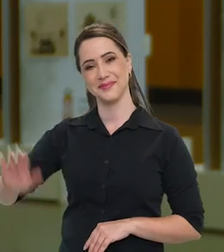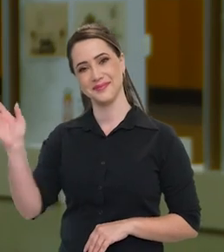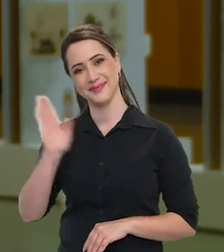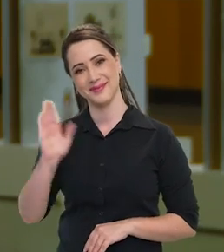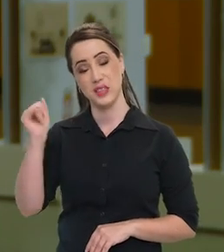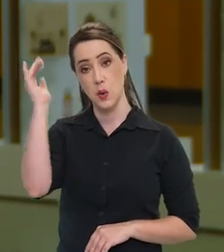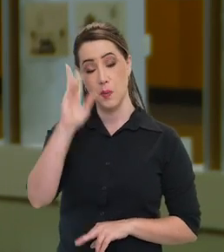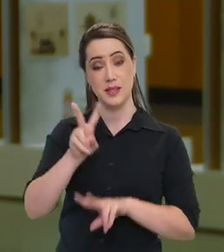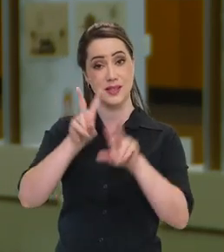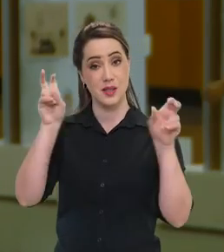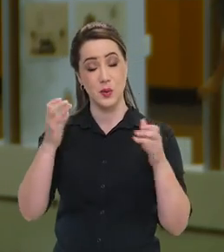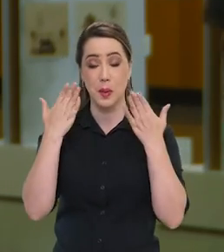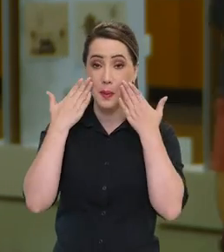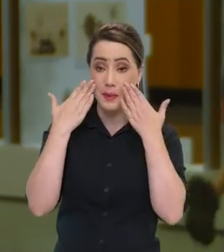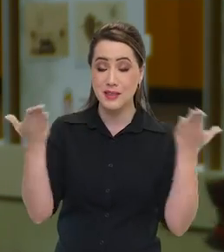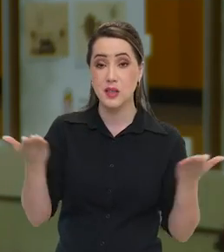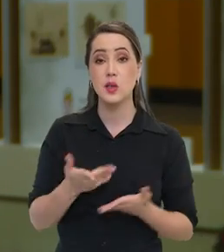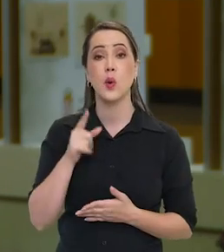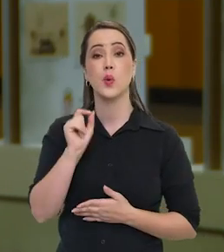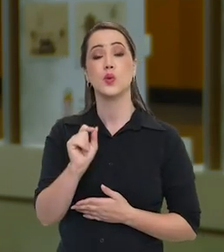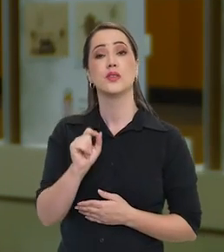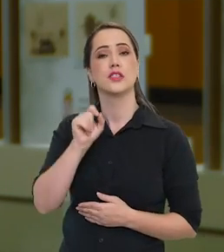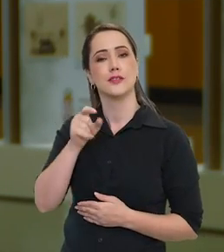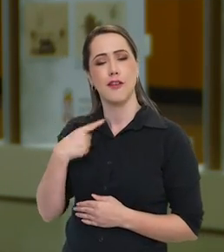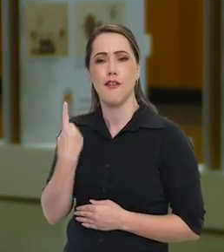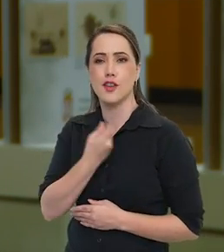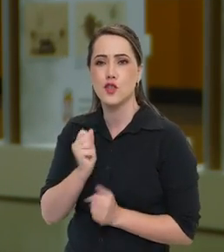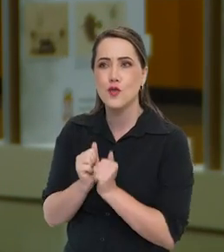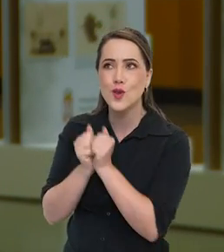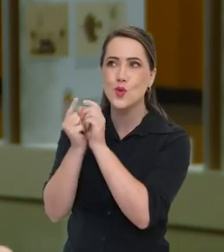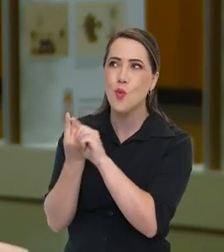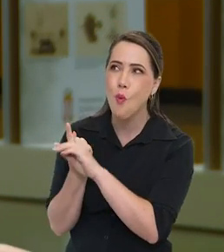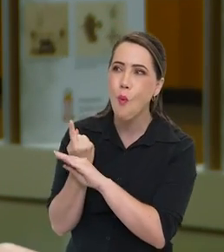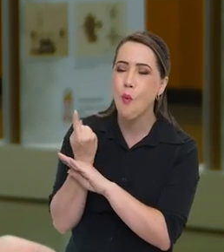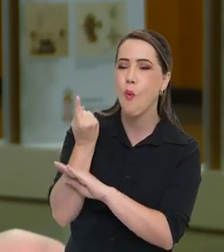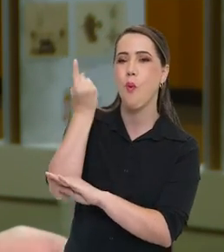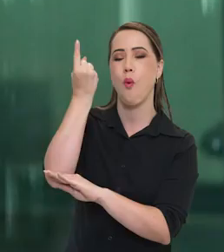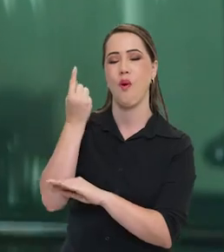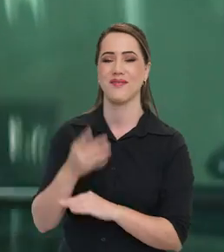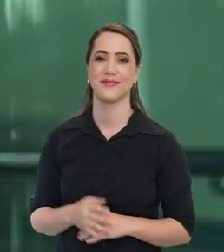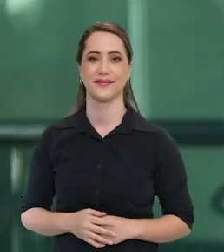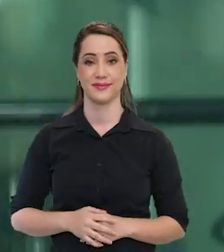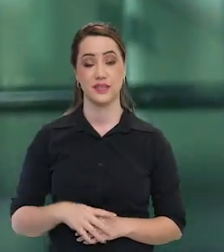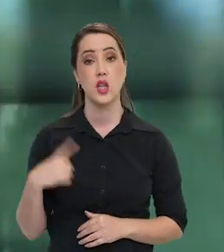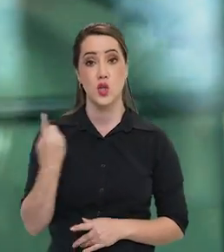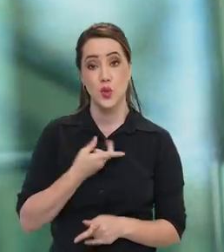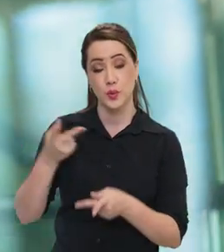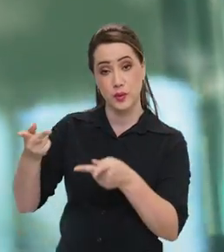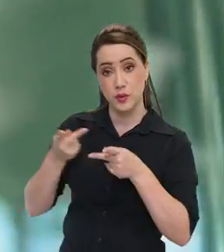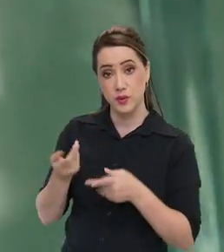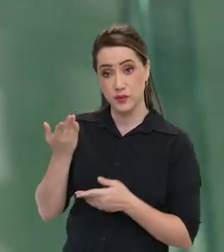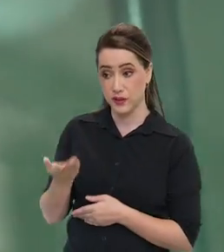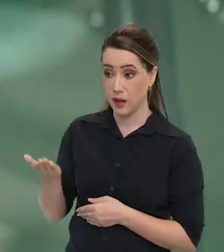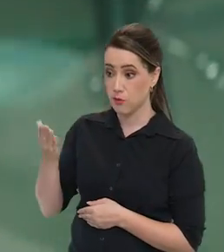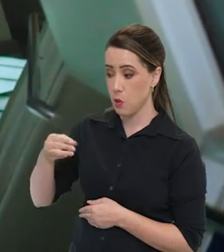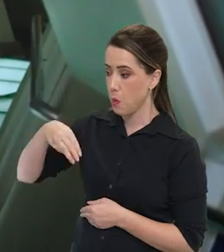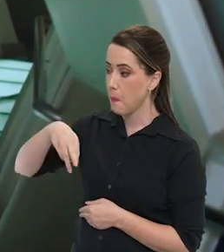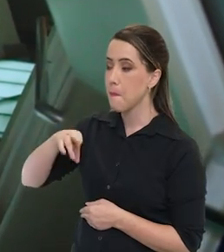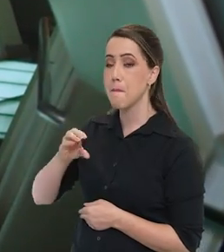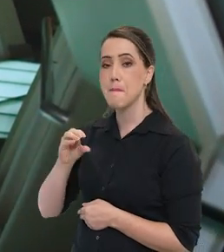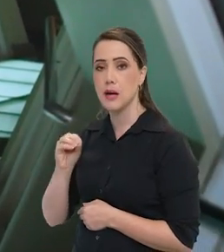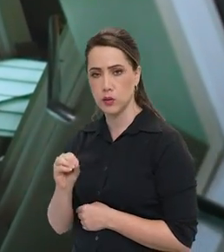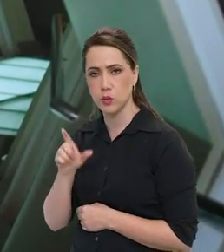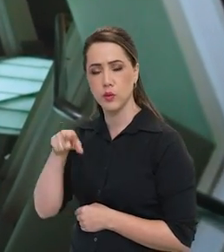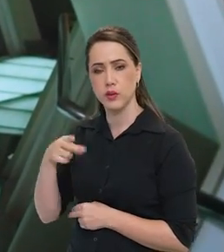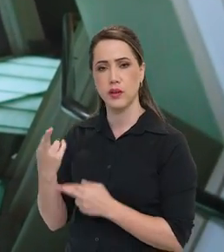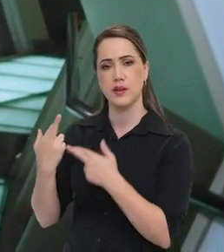Olá, o Brasil em Pauta está no ar e o tema de hoje vai nos levar para o espaço, literalmente. Nosso convidado é Marco